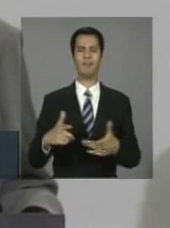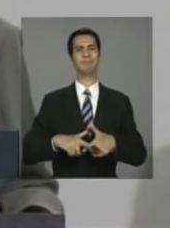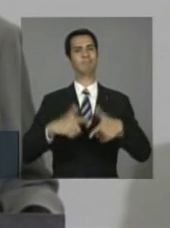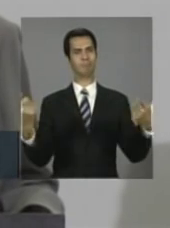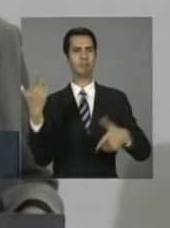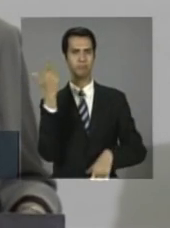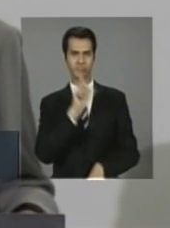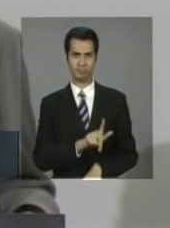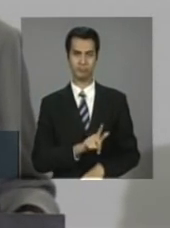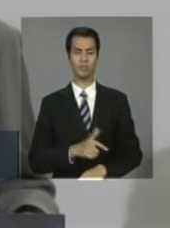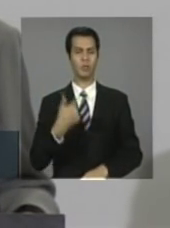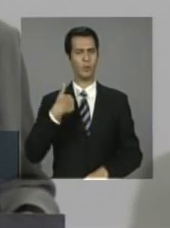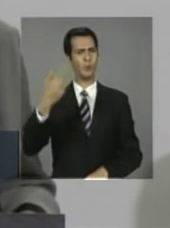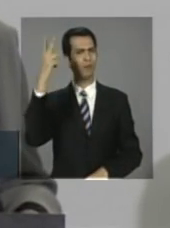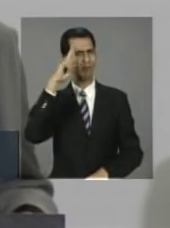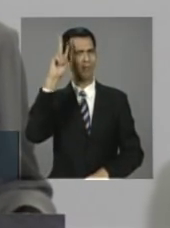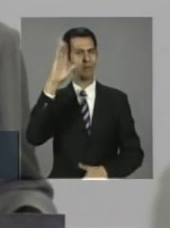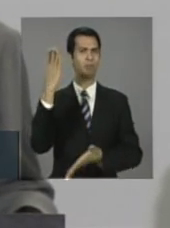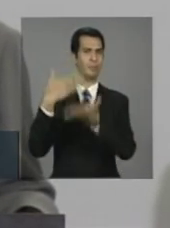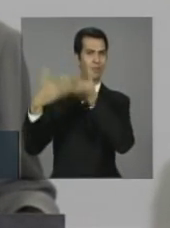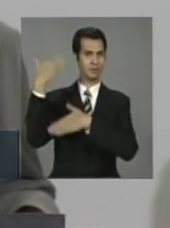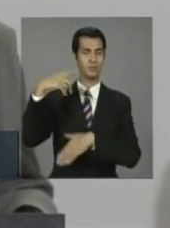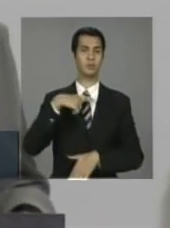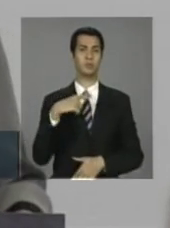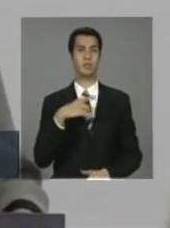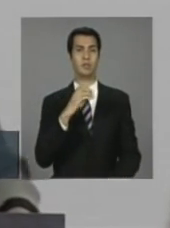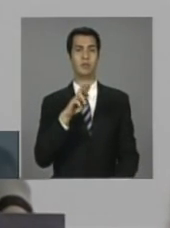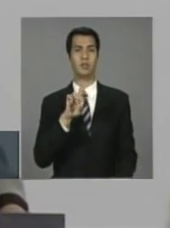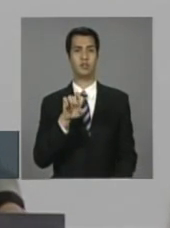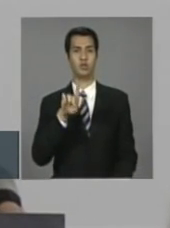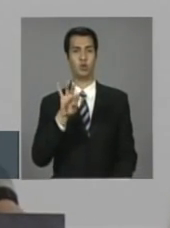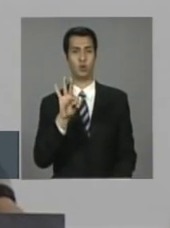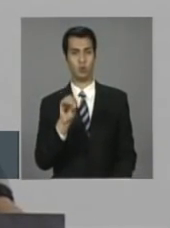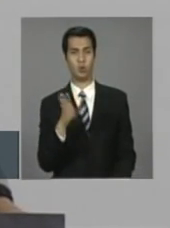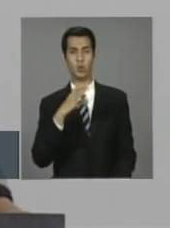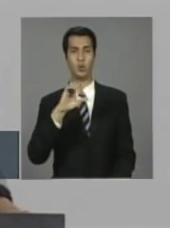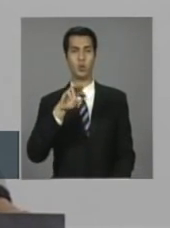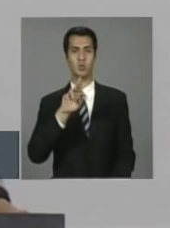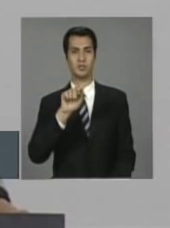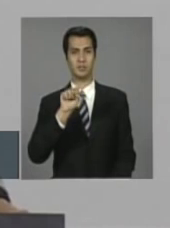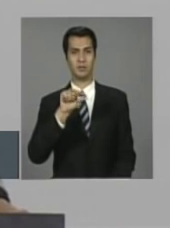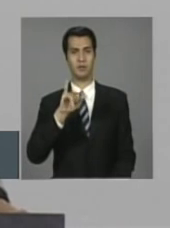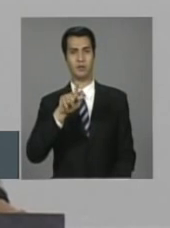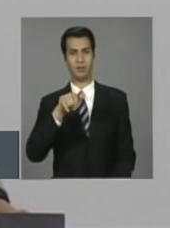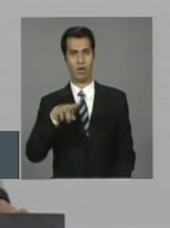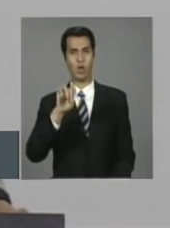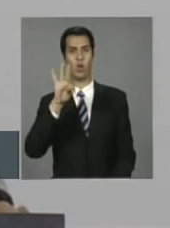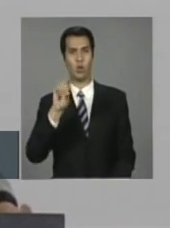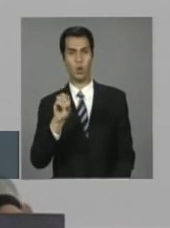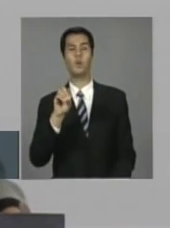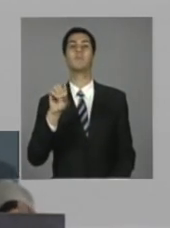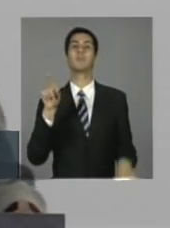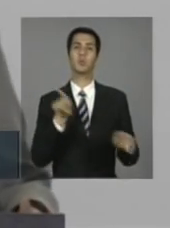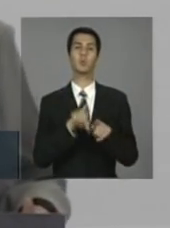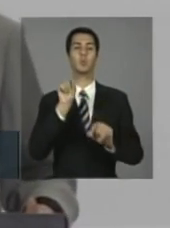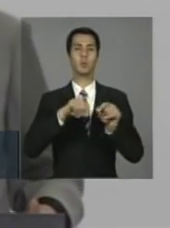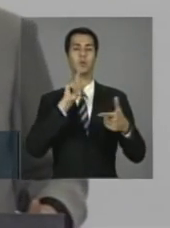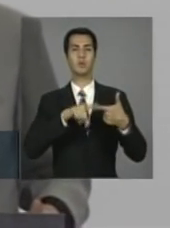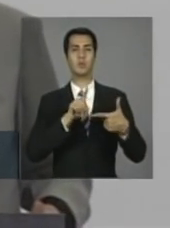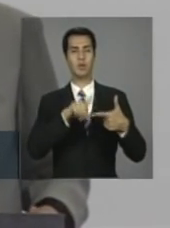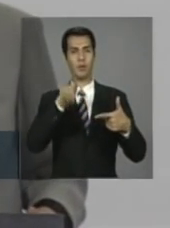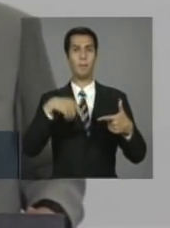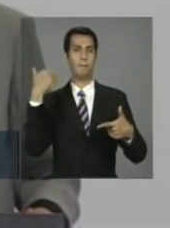eu lembro o crédito consignado, ampliação da oferta de crédito pelos bancos